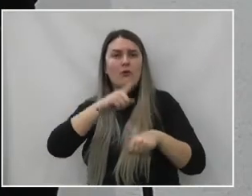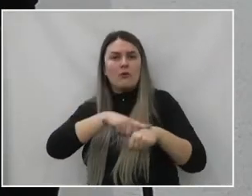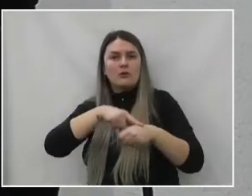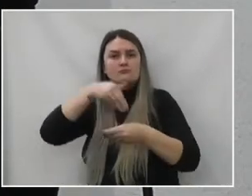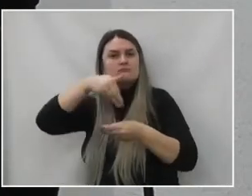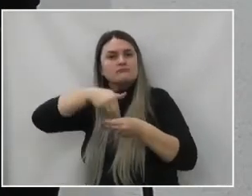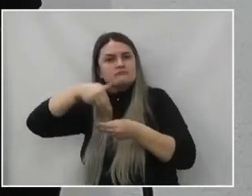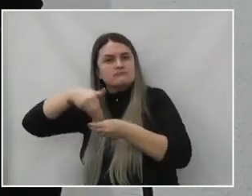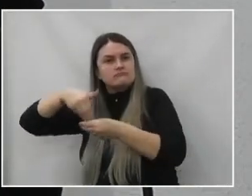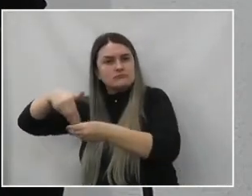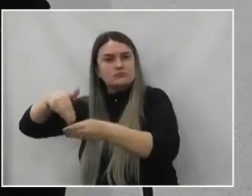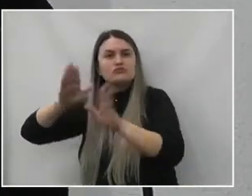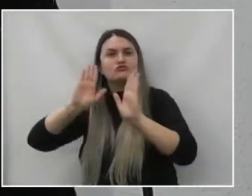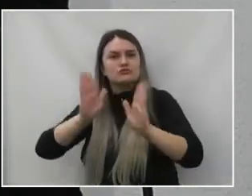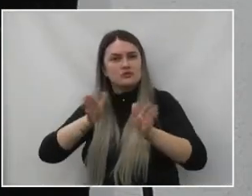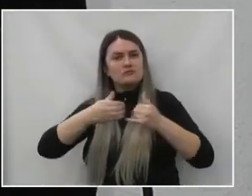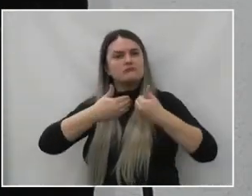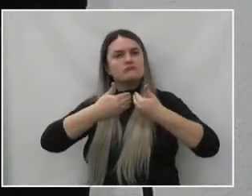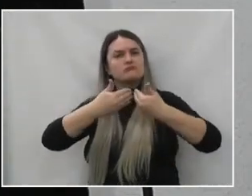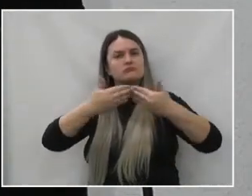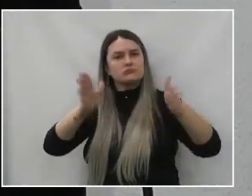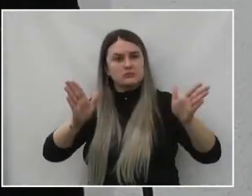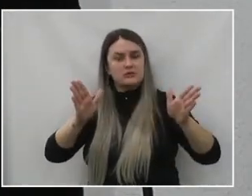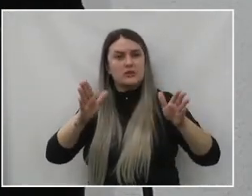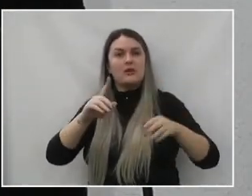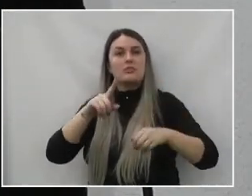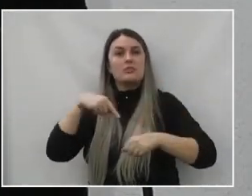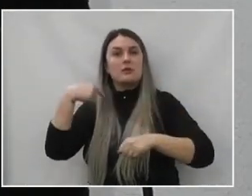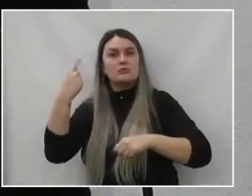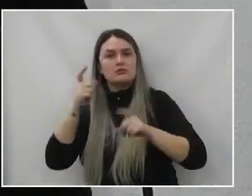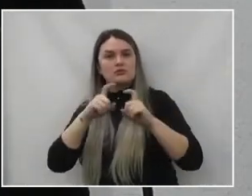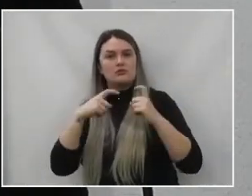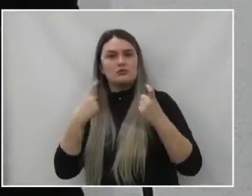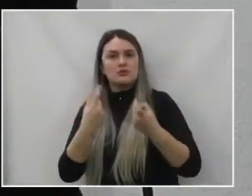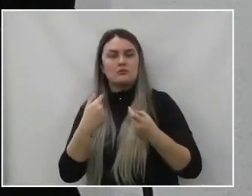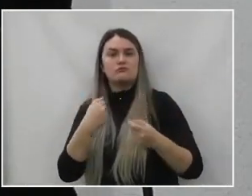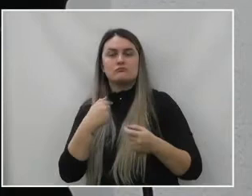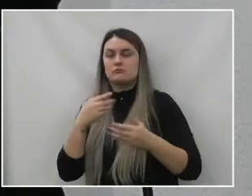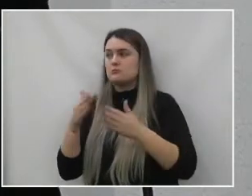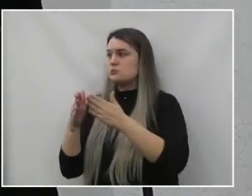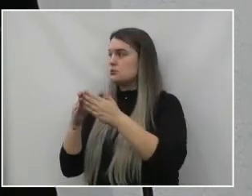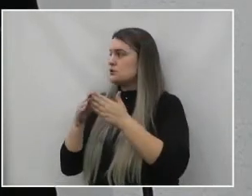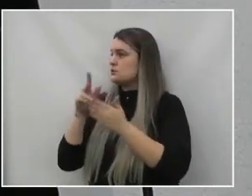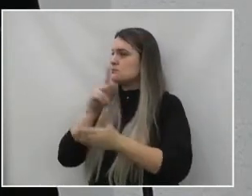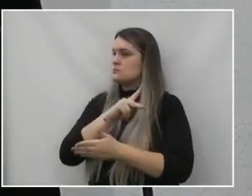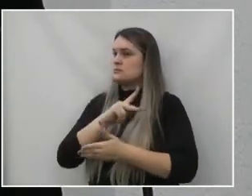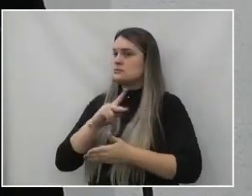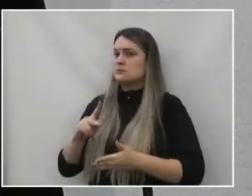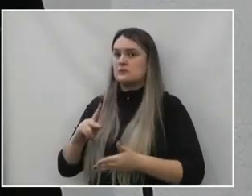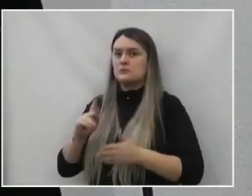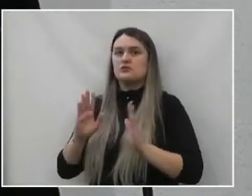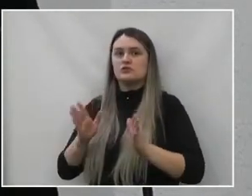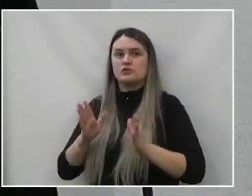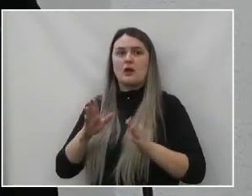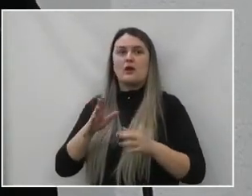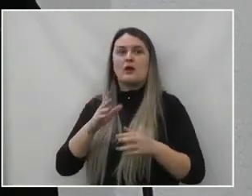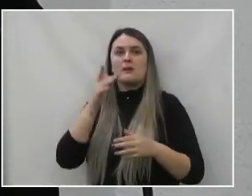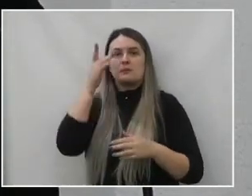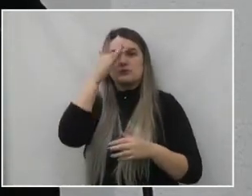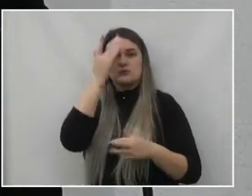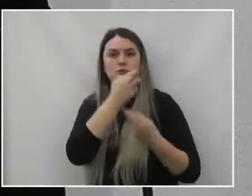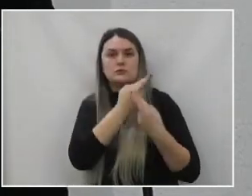já está em aberto. Após essa sessão, estarei deixando, senhor presidente, com a equipe de comunicação,